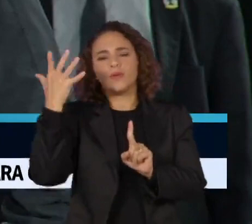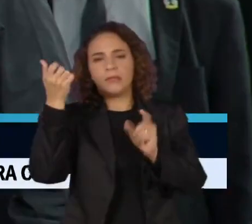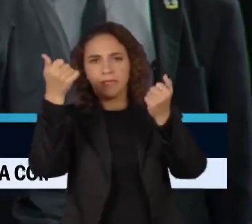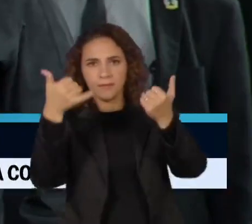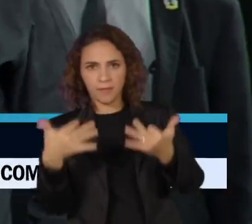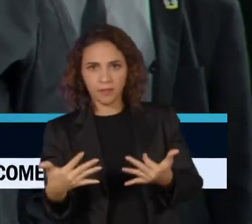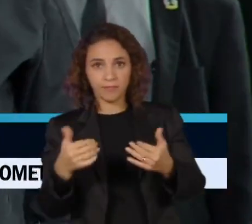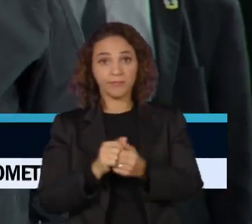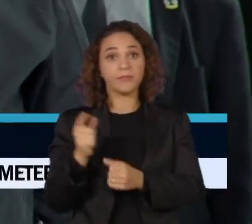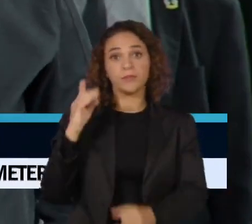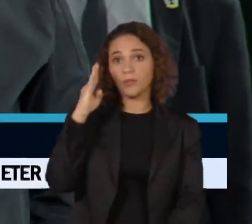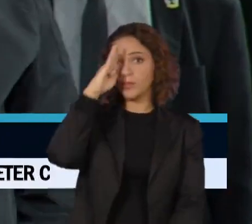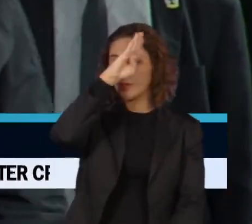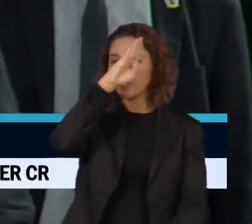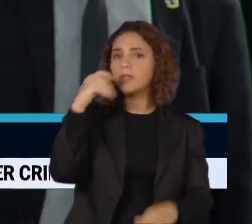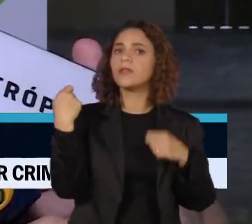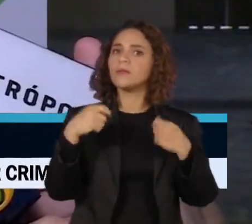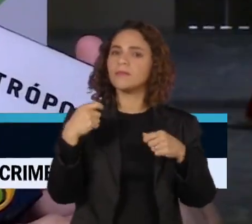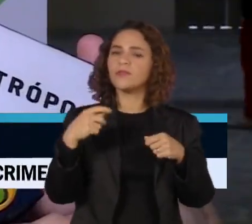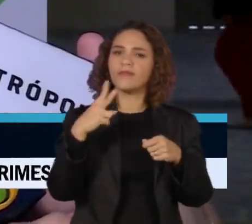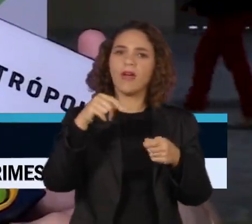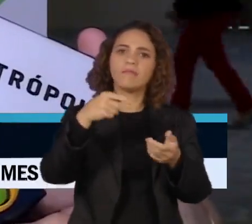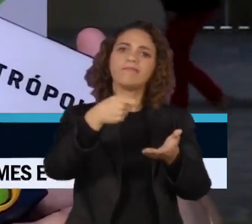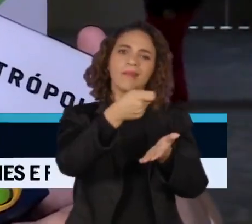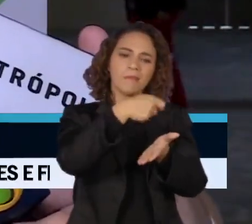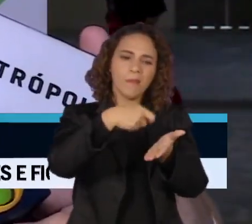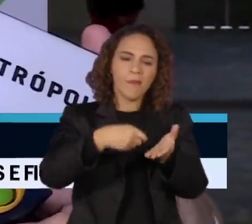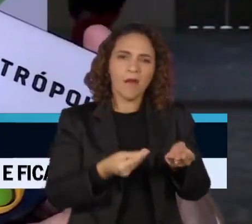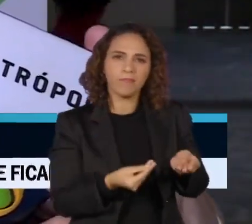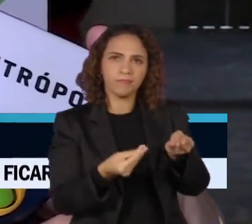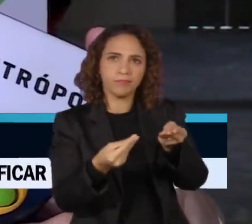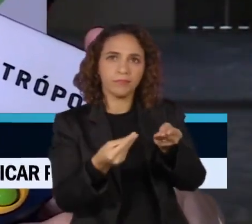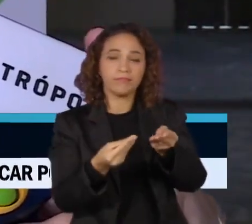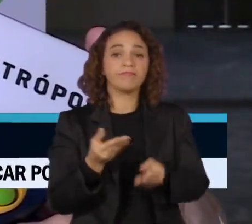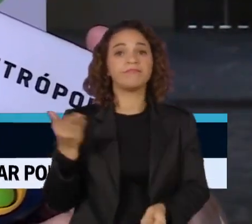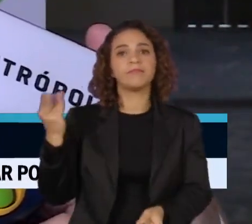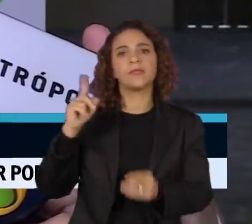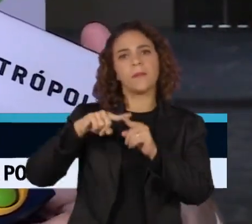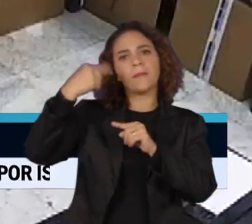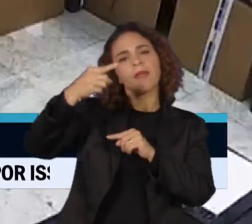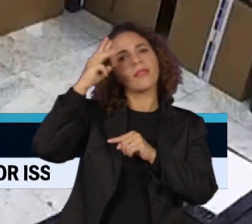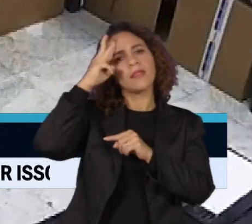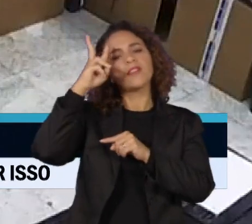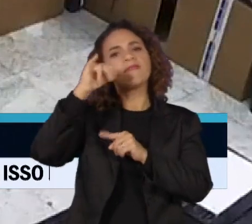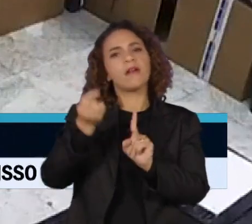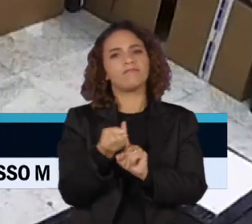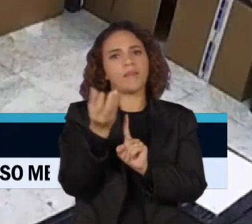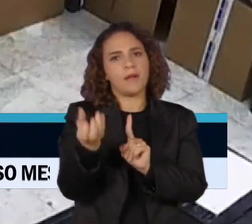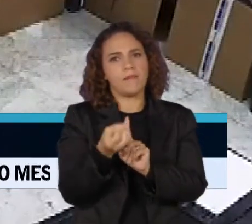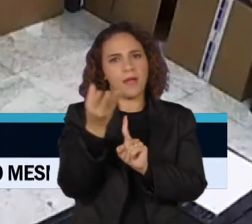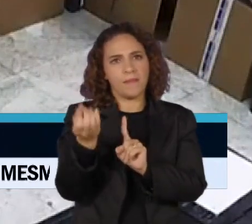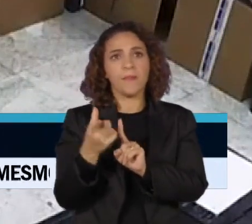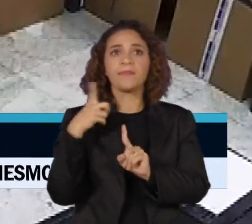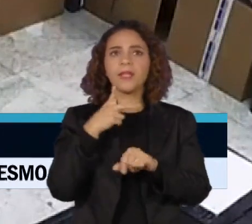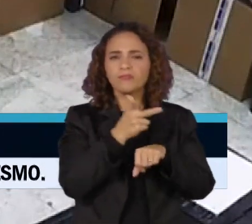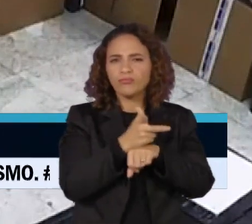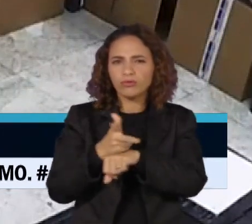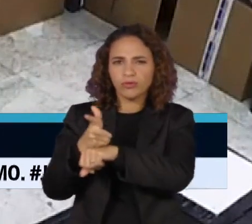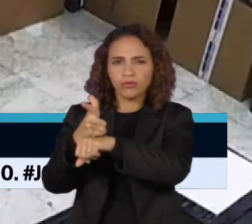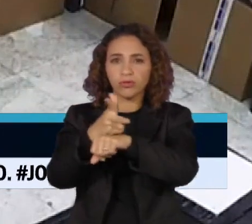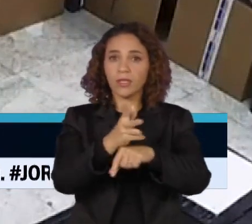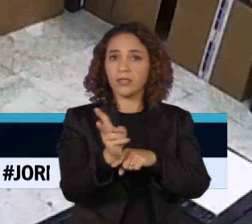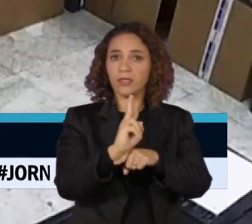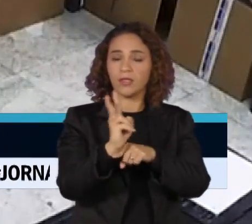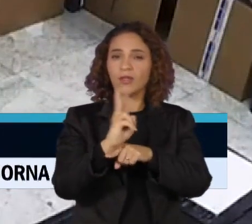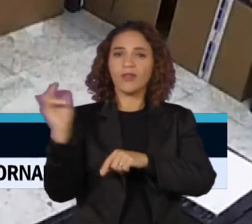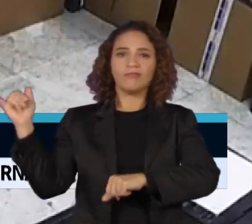Bolsonaro deverá responder por escrito. Já Albuquerque será ouvido na próxima terça. Imagens feitas pela segurança do